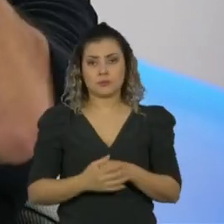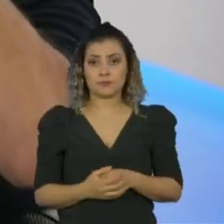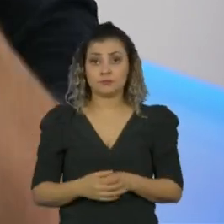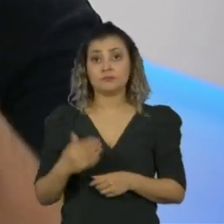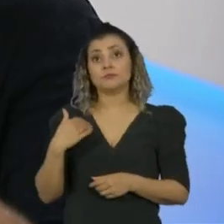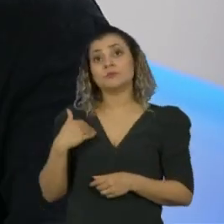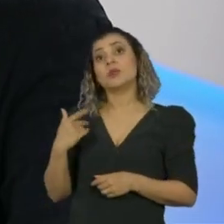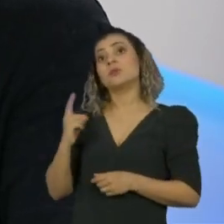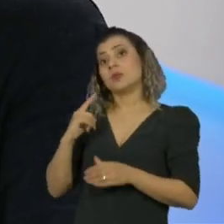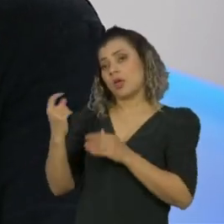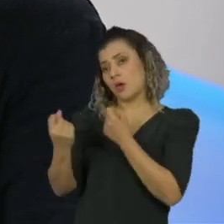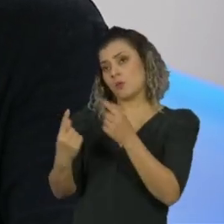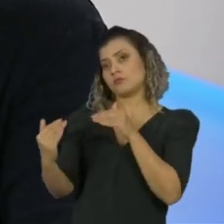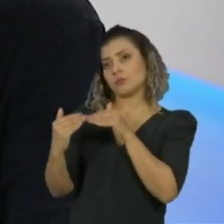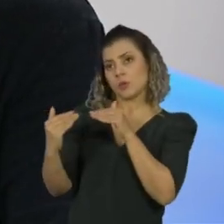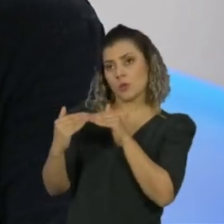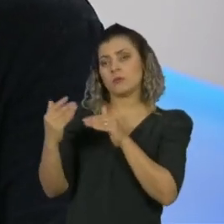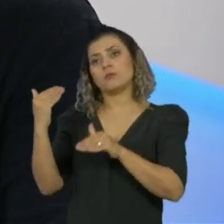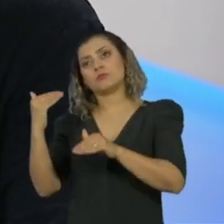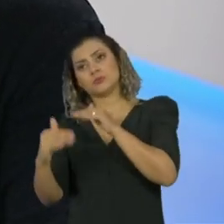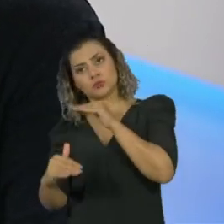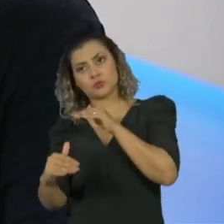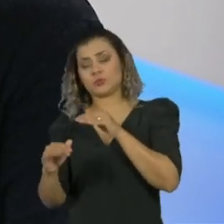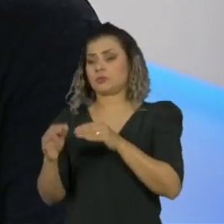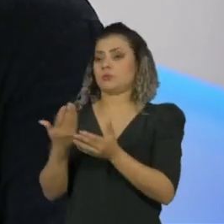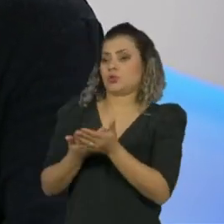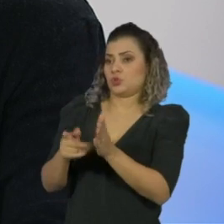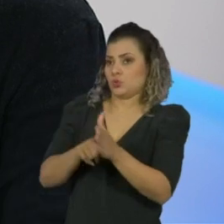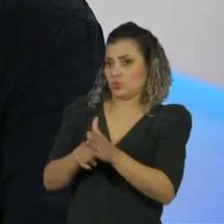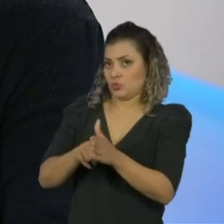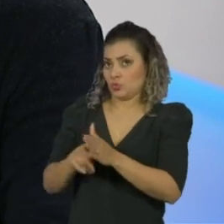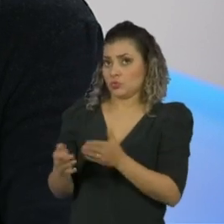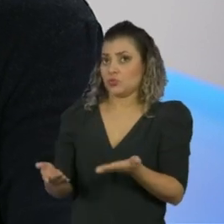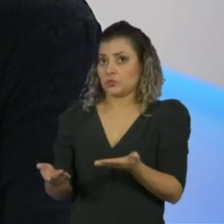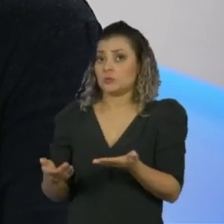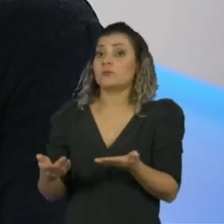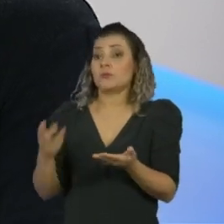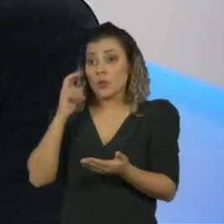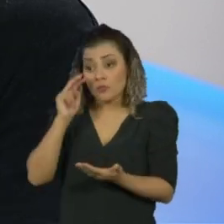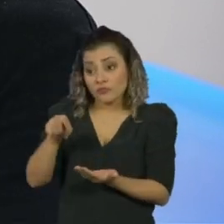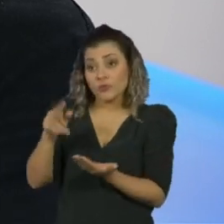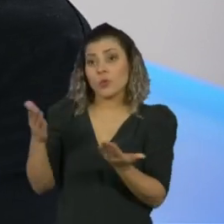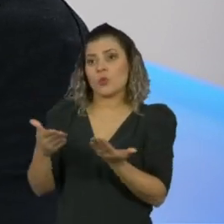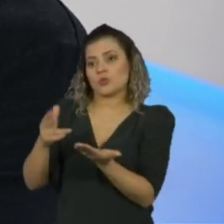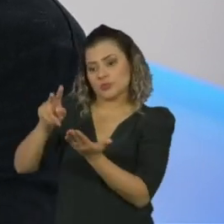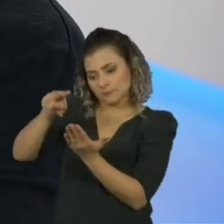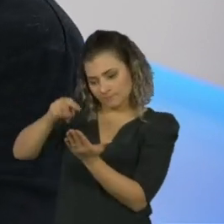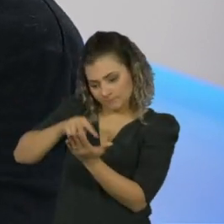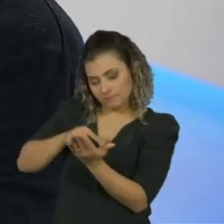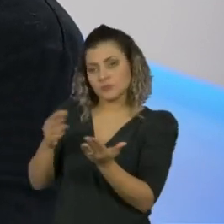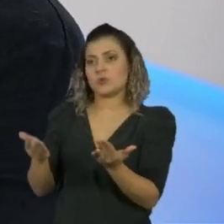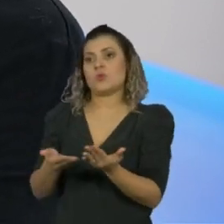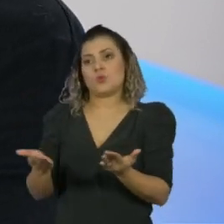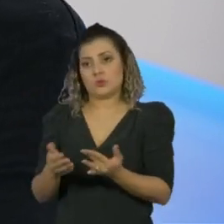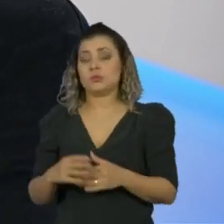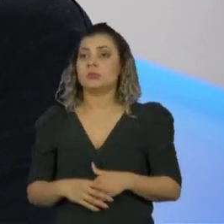concordâncias e discordâncias desse estudo. Aliás, recebi hoje esse estudo. E